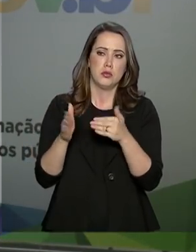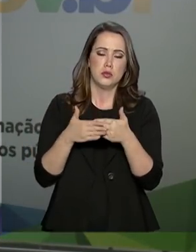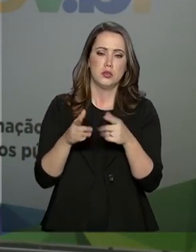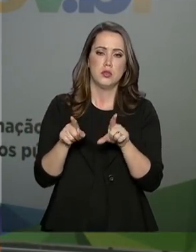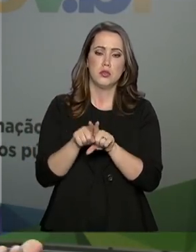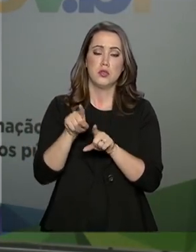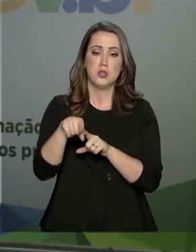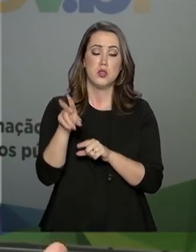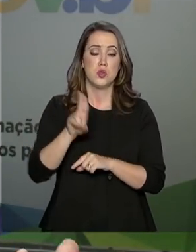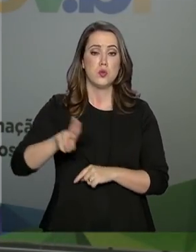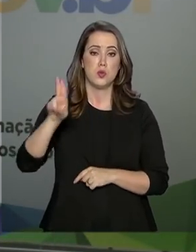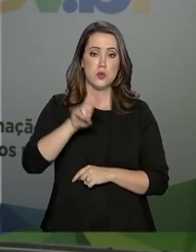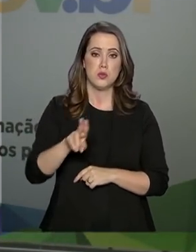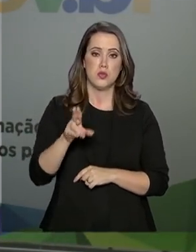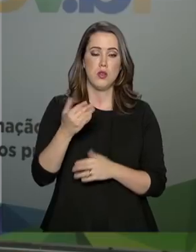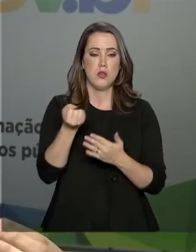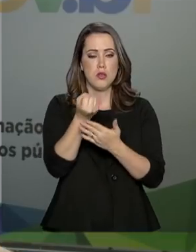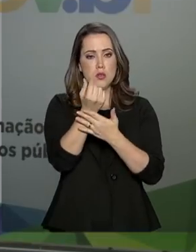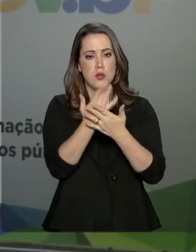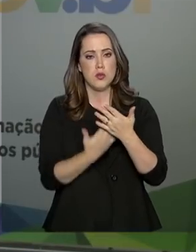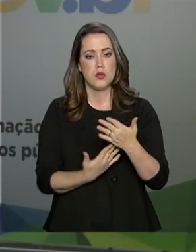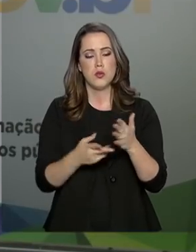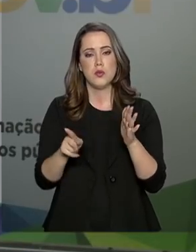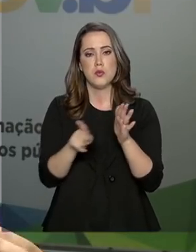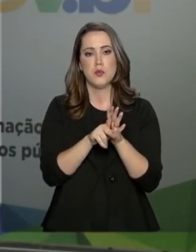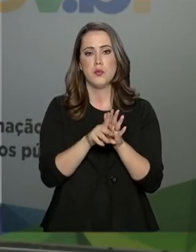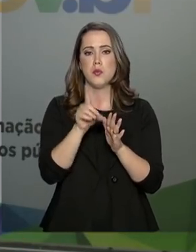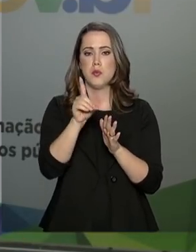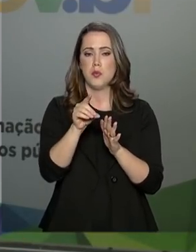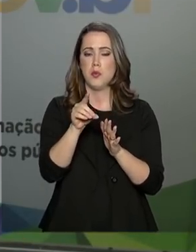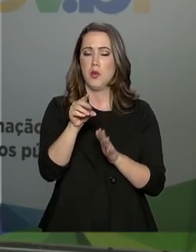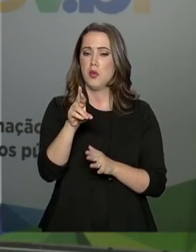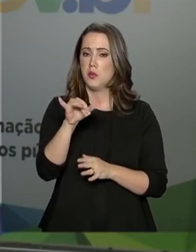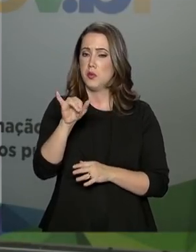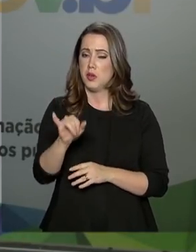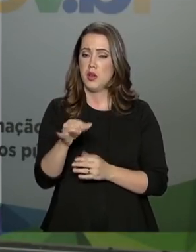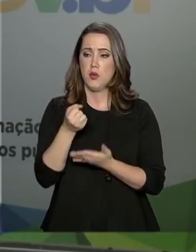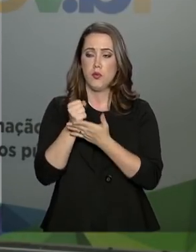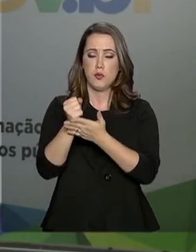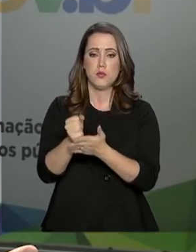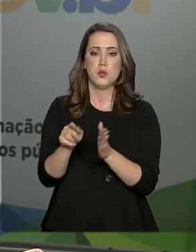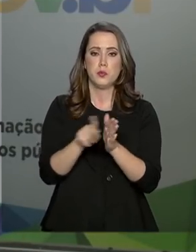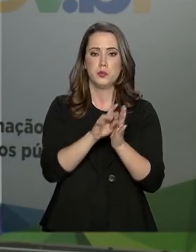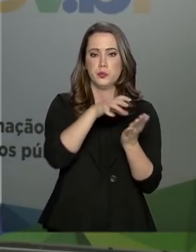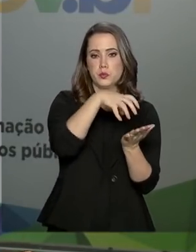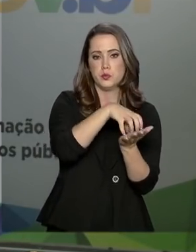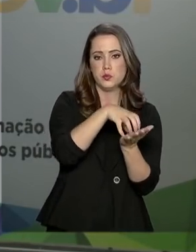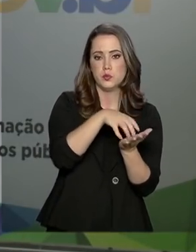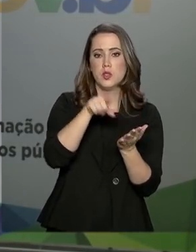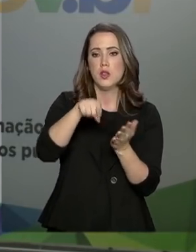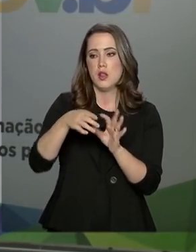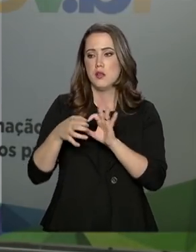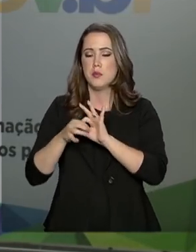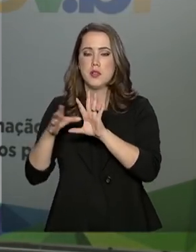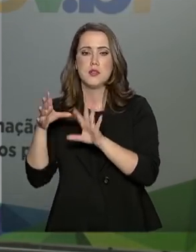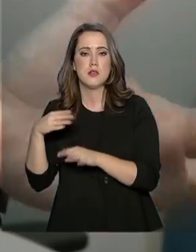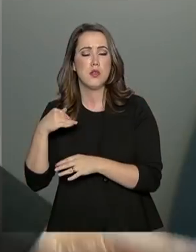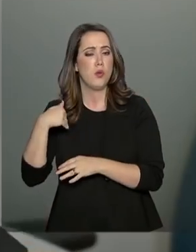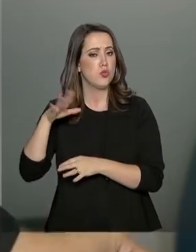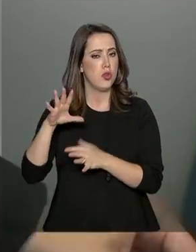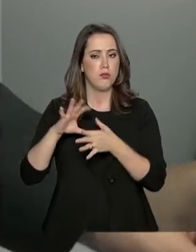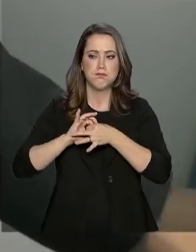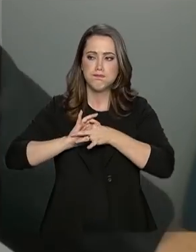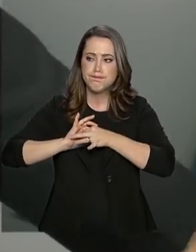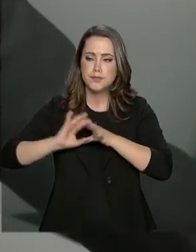adotar um instrumento padrão que é fixado pelo DREI e disponibilizado pelas juntas comerciais, o registro dele é automático.